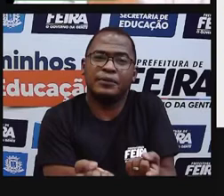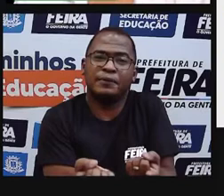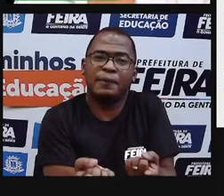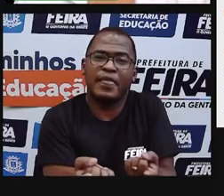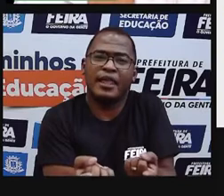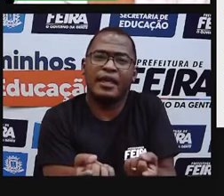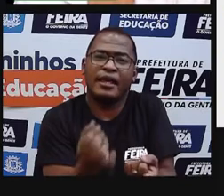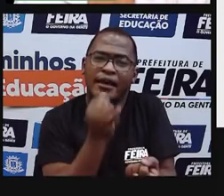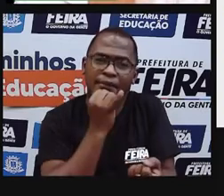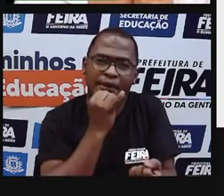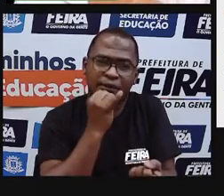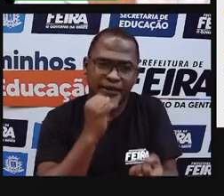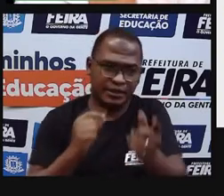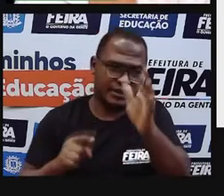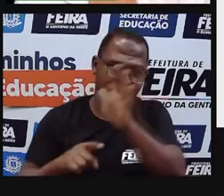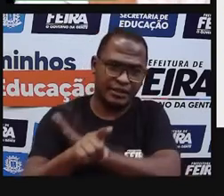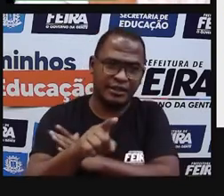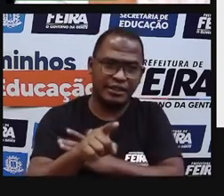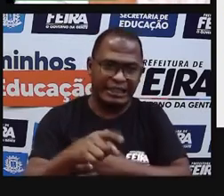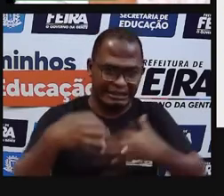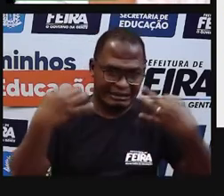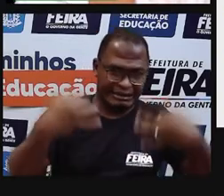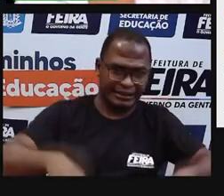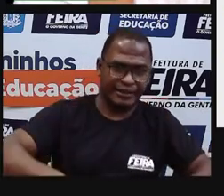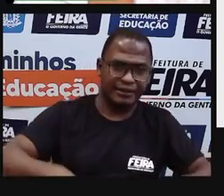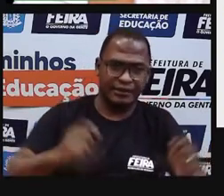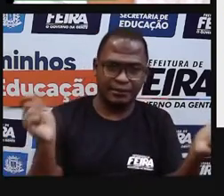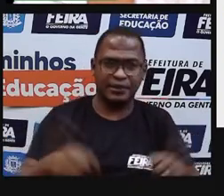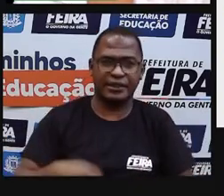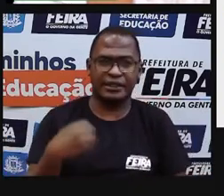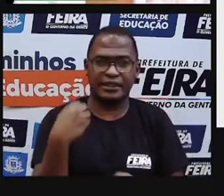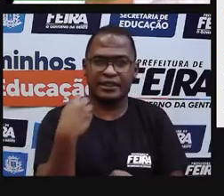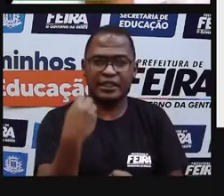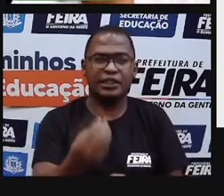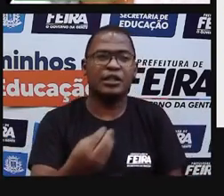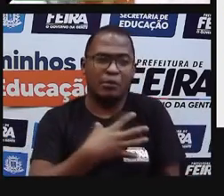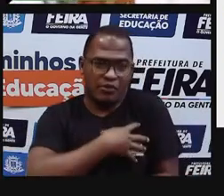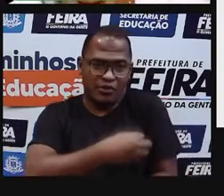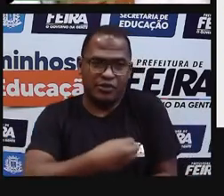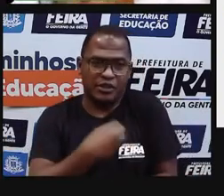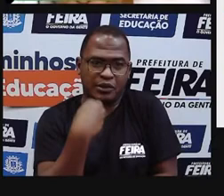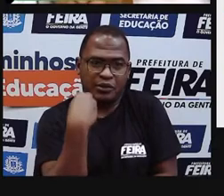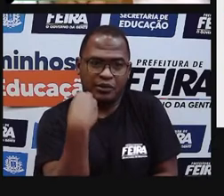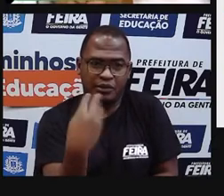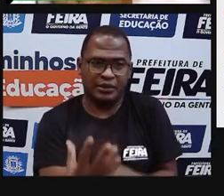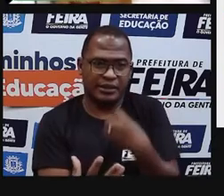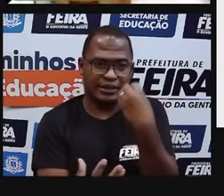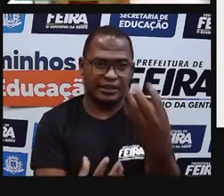Você deve oferecer para o seu filho toda semana. Toda semana.